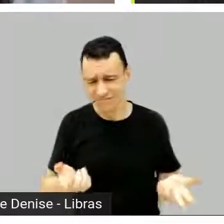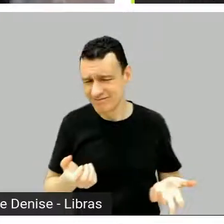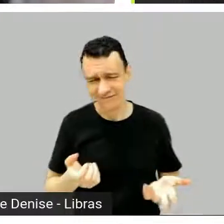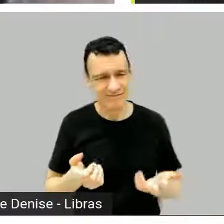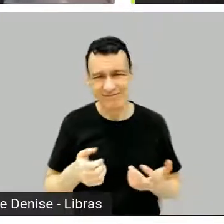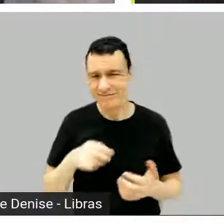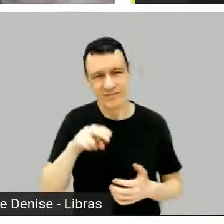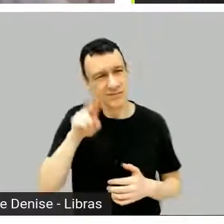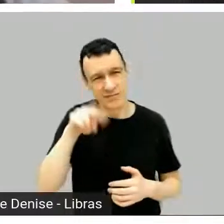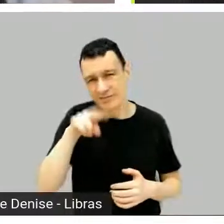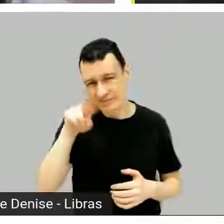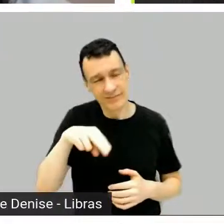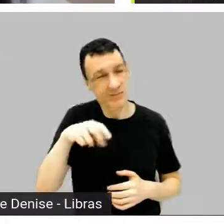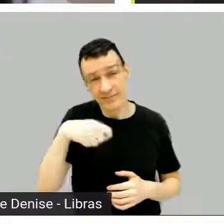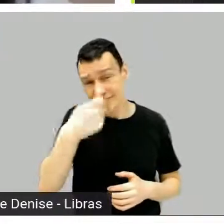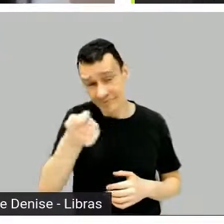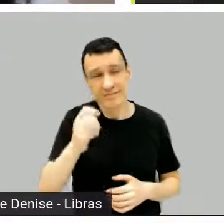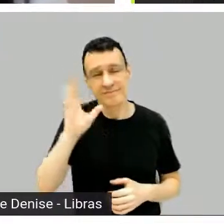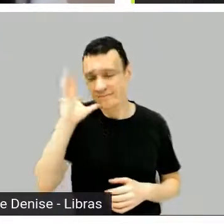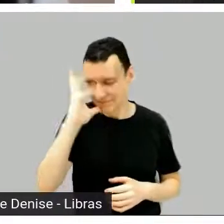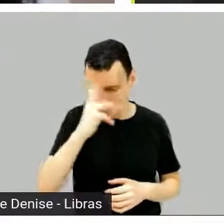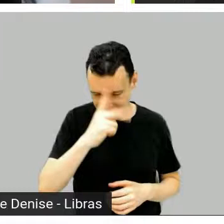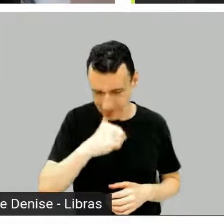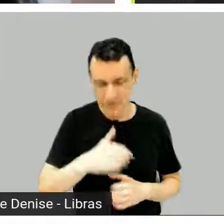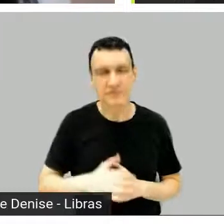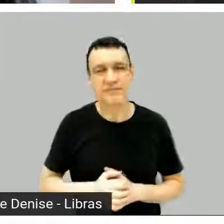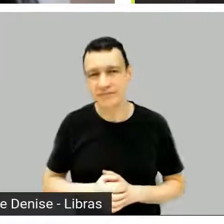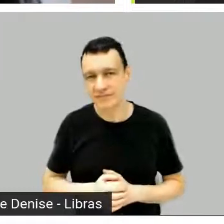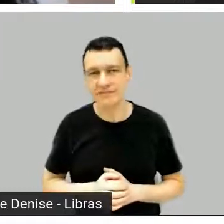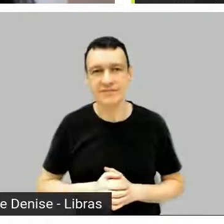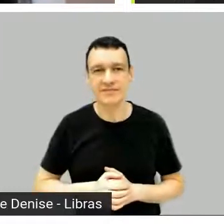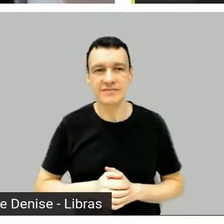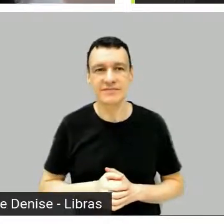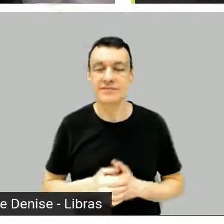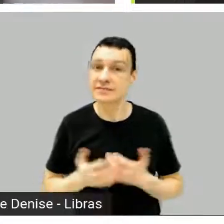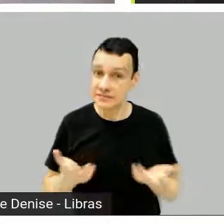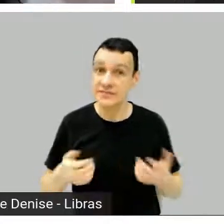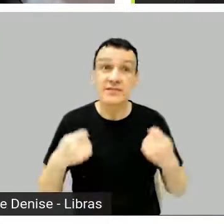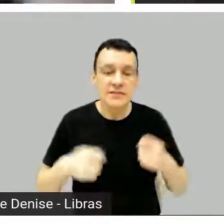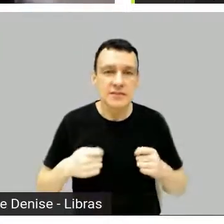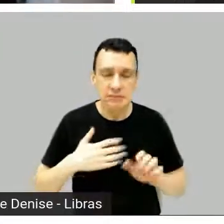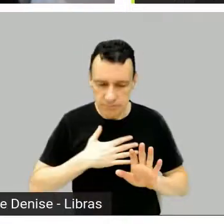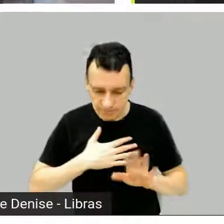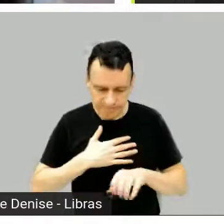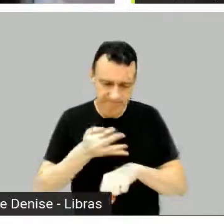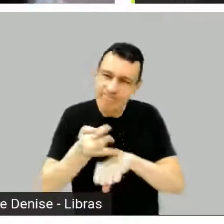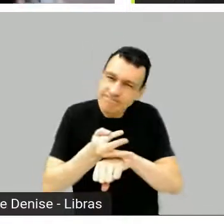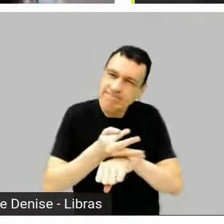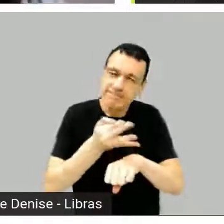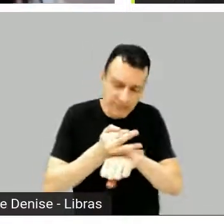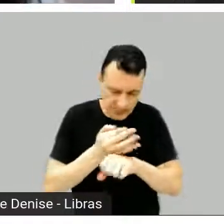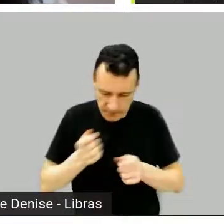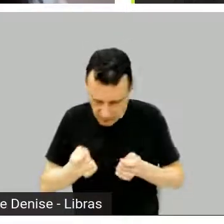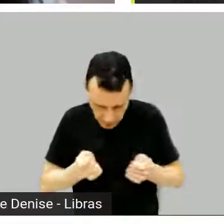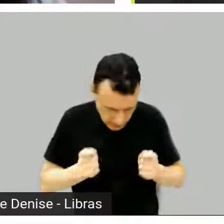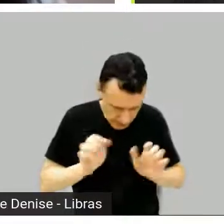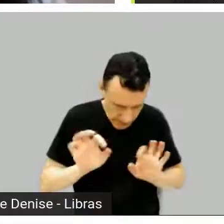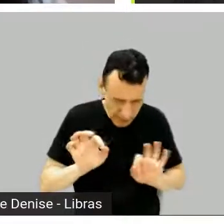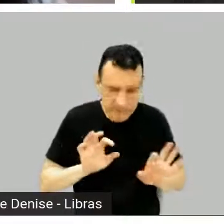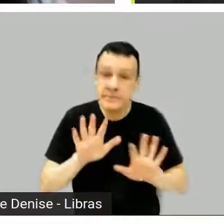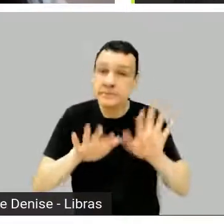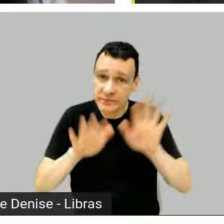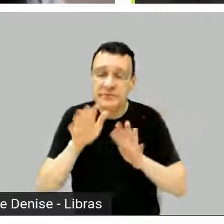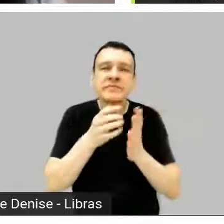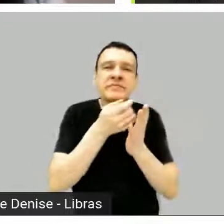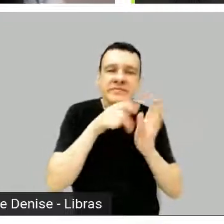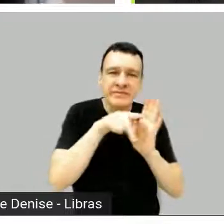A gente faz parte do trabalho, entender a lidar com isso, né? Conseguir lidar com isso. ter vários projetos ao mesmo tempo acontecendo, né,